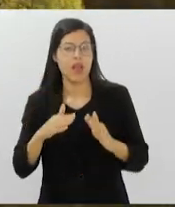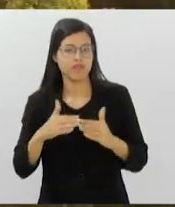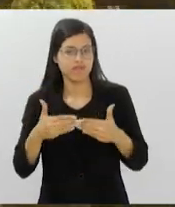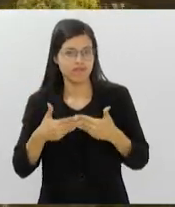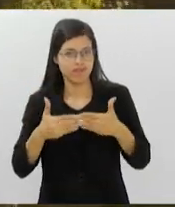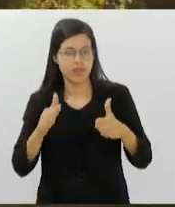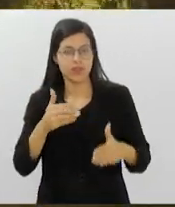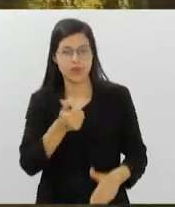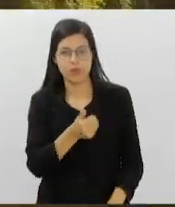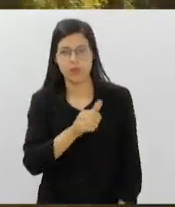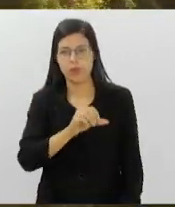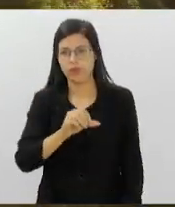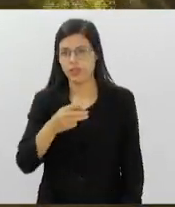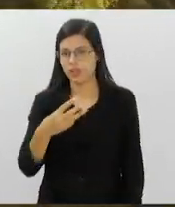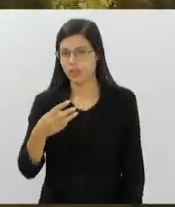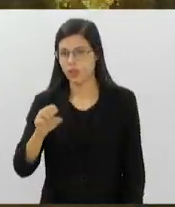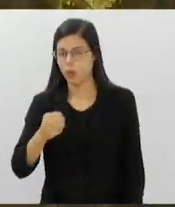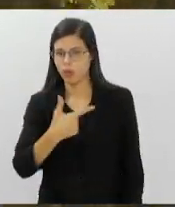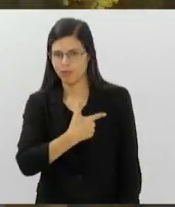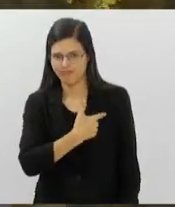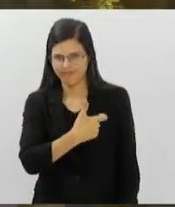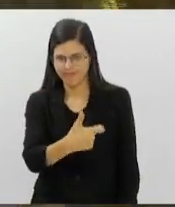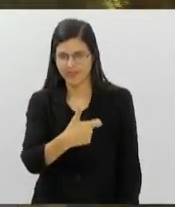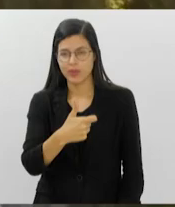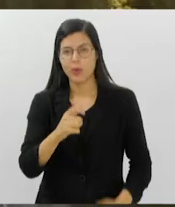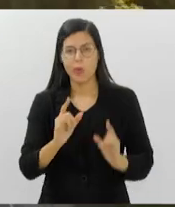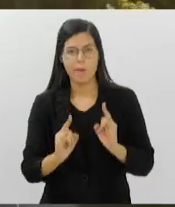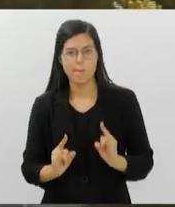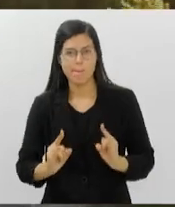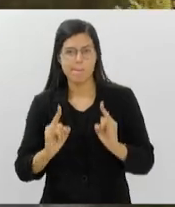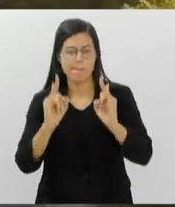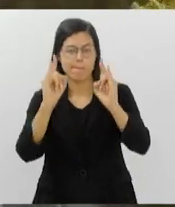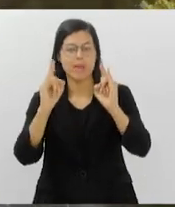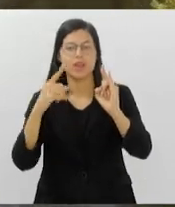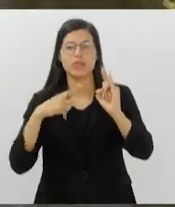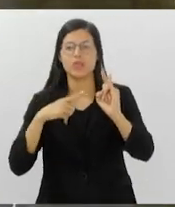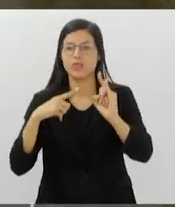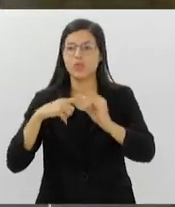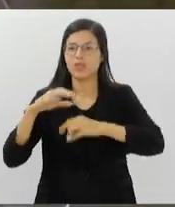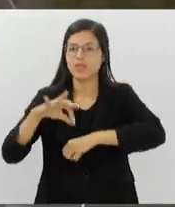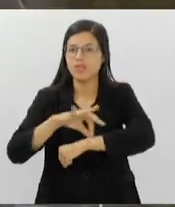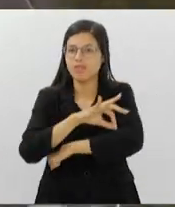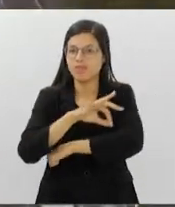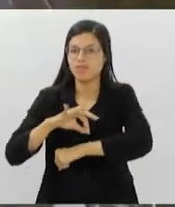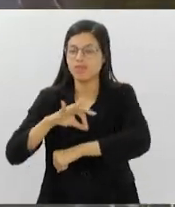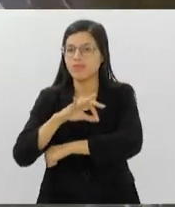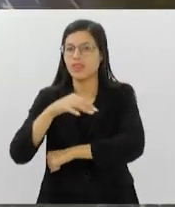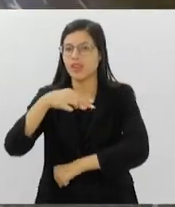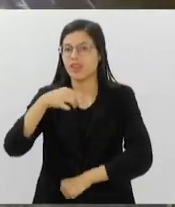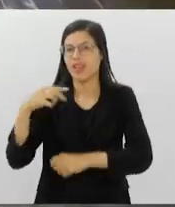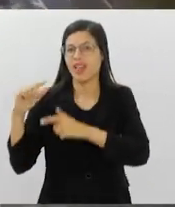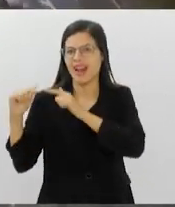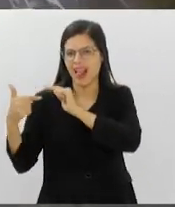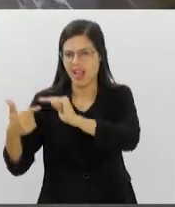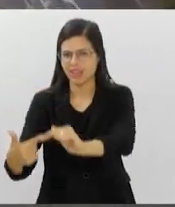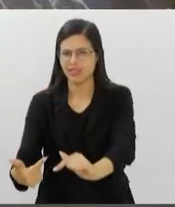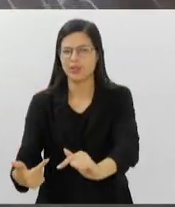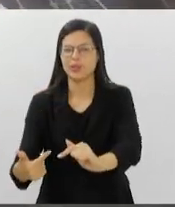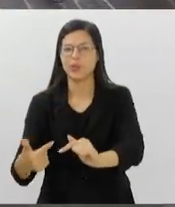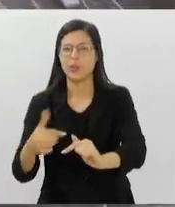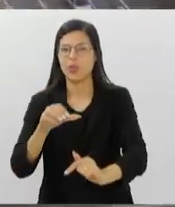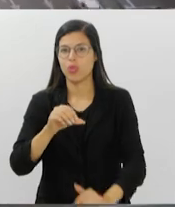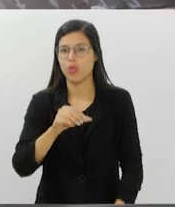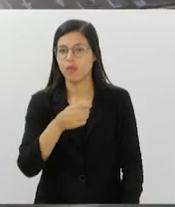em 1938, seu prédio tem arquitetura eclética, com traços art deco e neoclássicos. Com seus 9